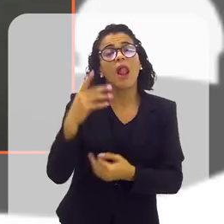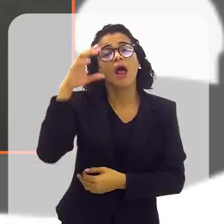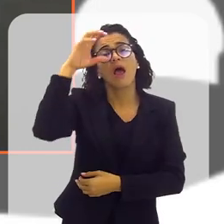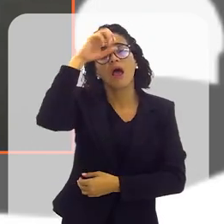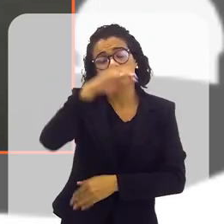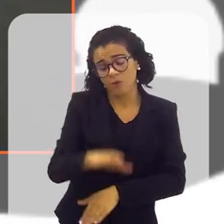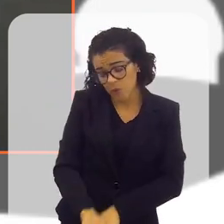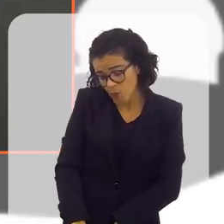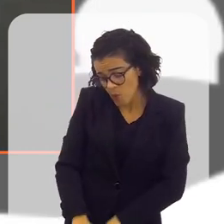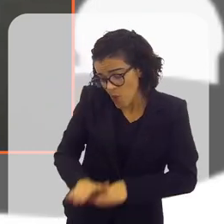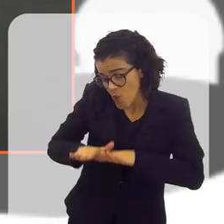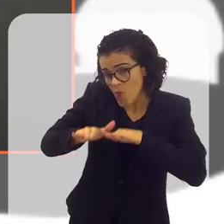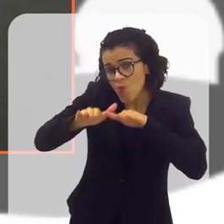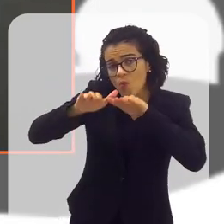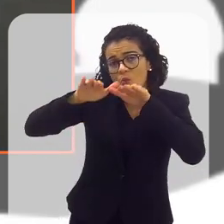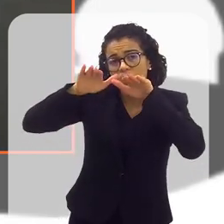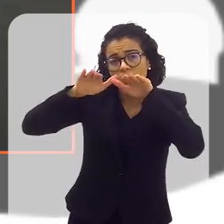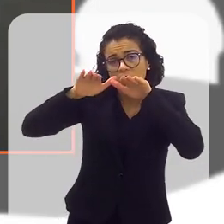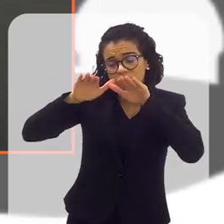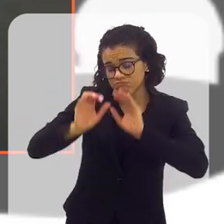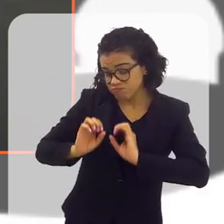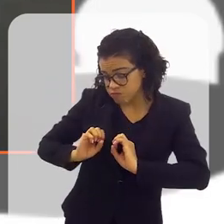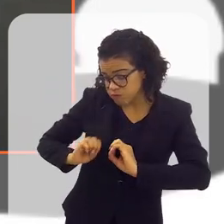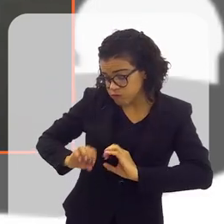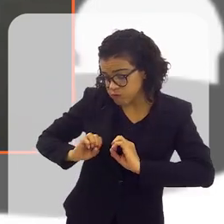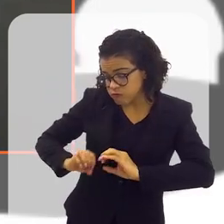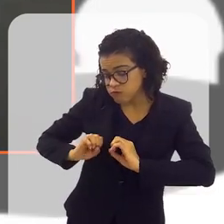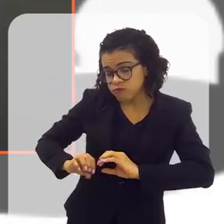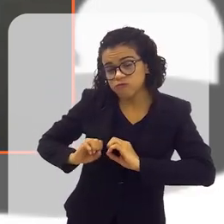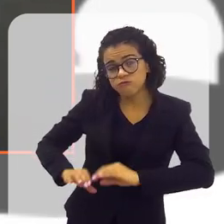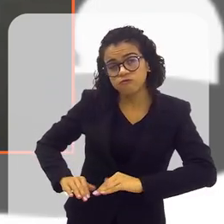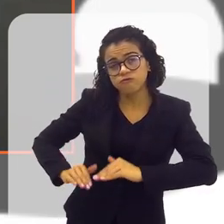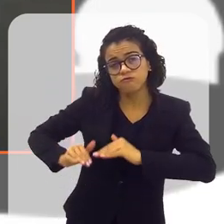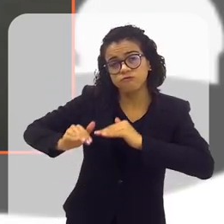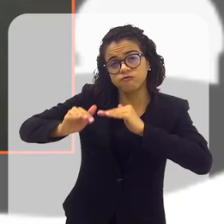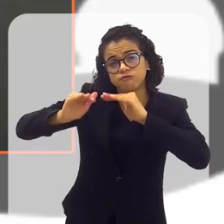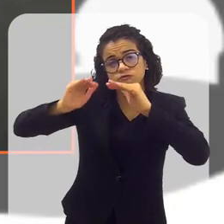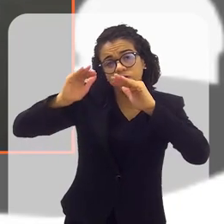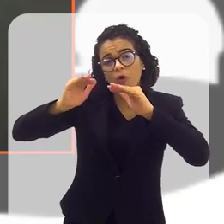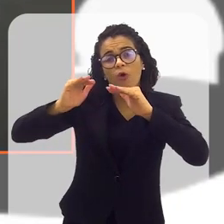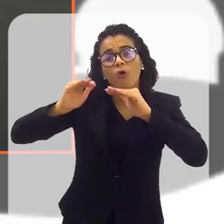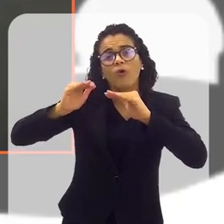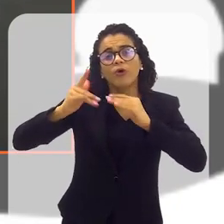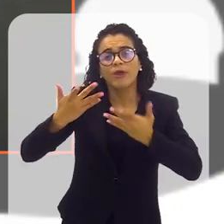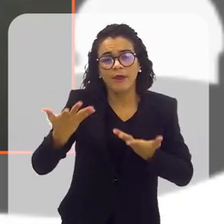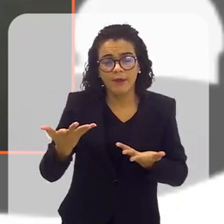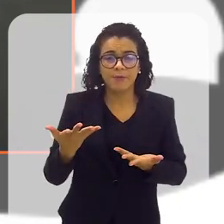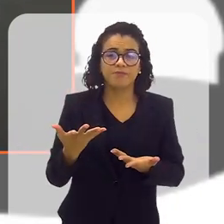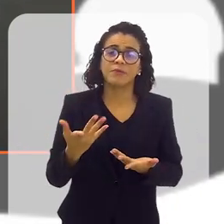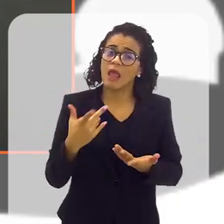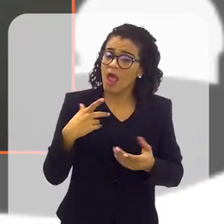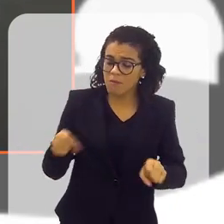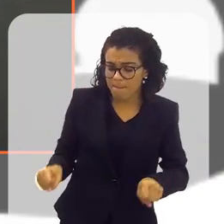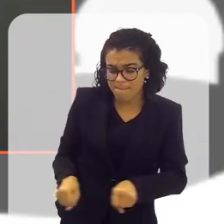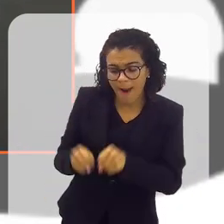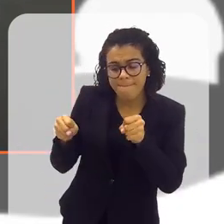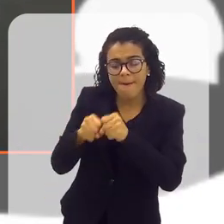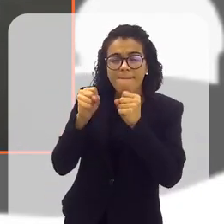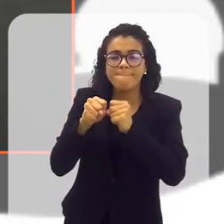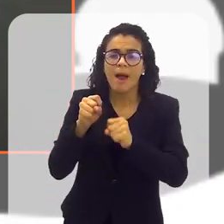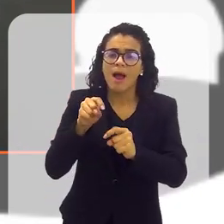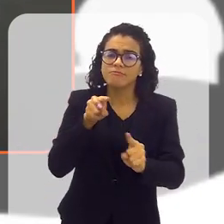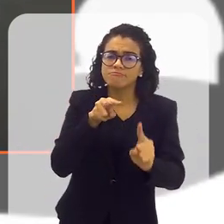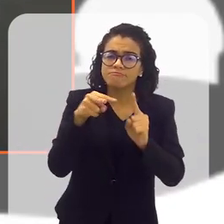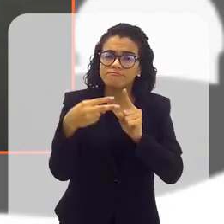aprenderam que serem, de alguma forma, violadas do ponto de vista